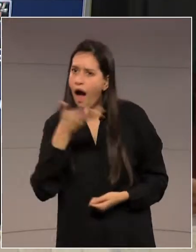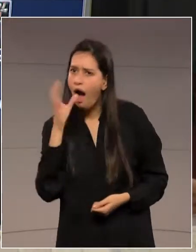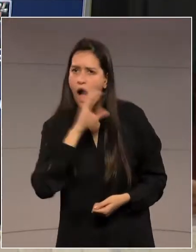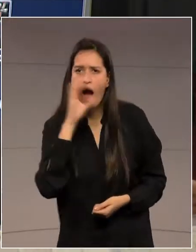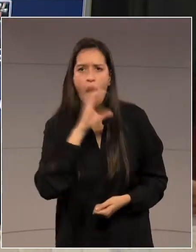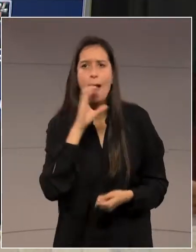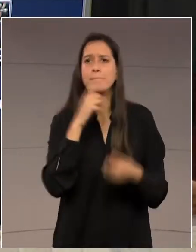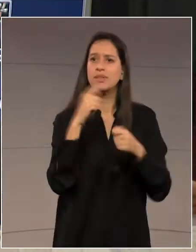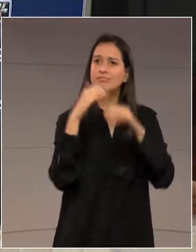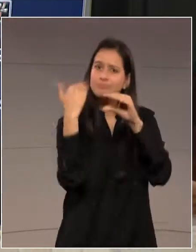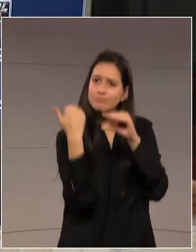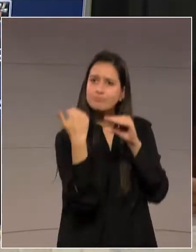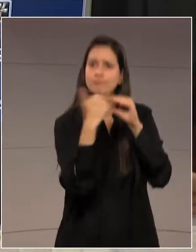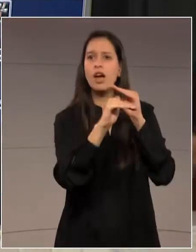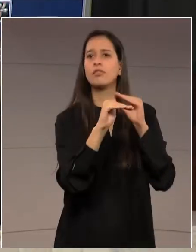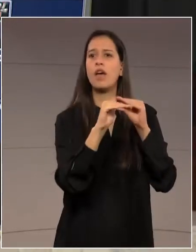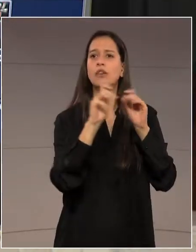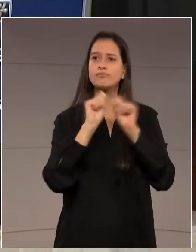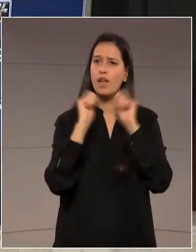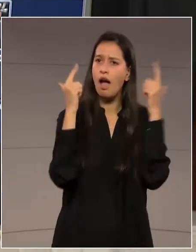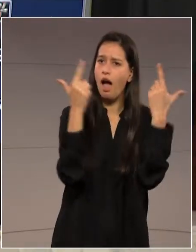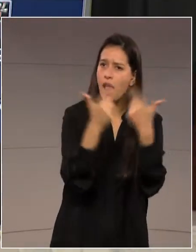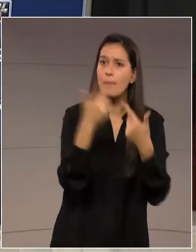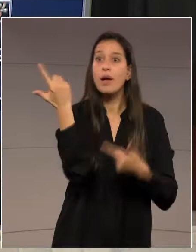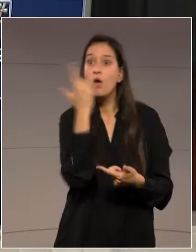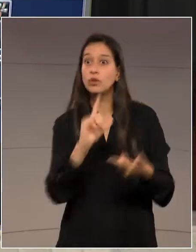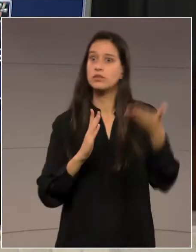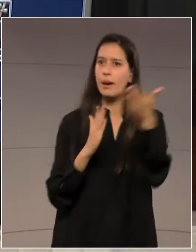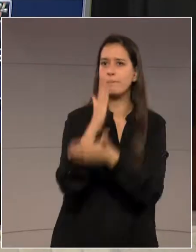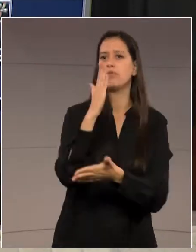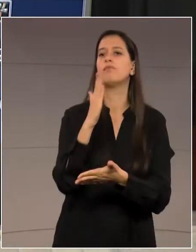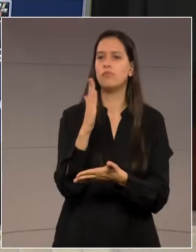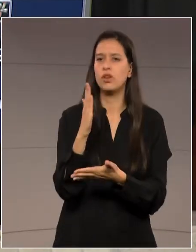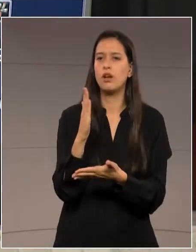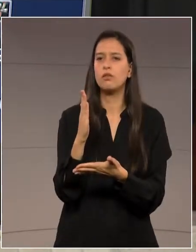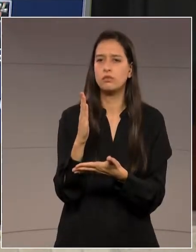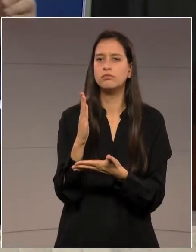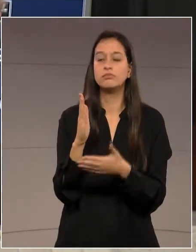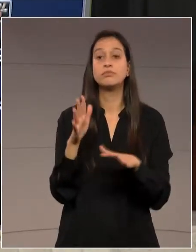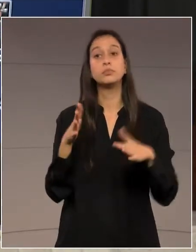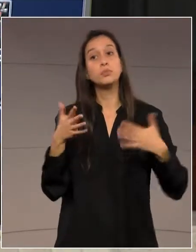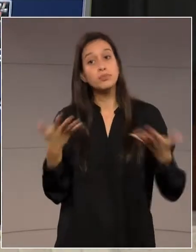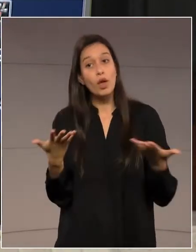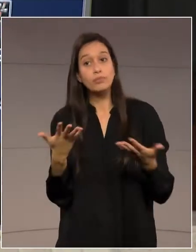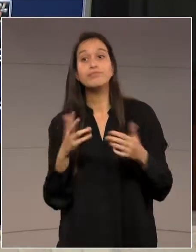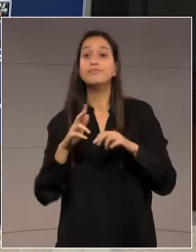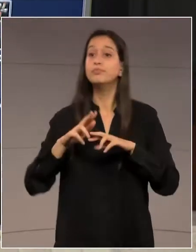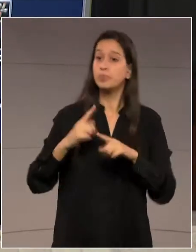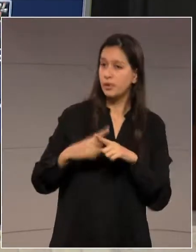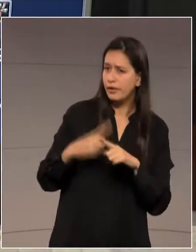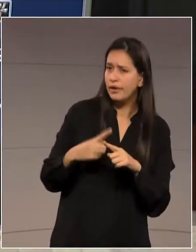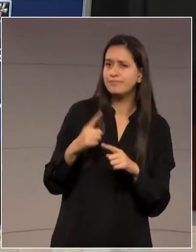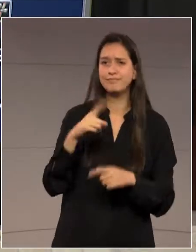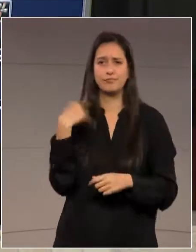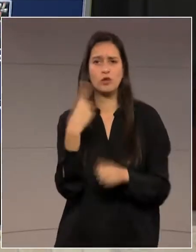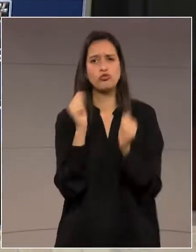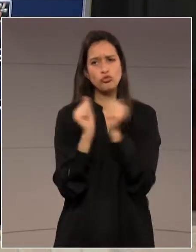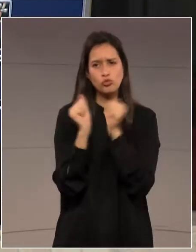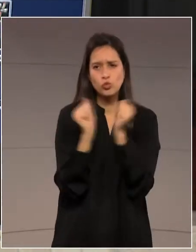da mensagem para esta casa e possamos aprovar. Aqui, já acompanhamos a aprovação